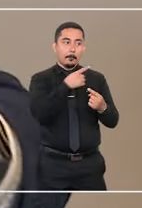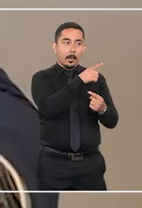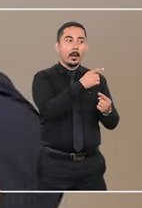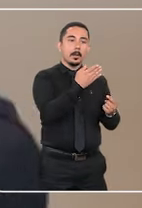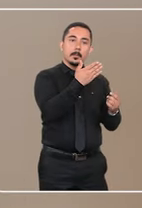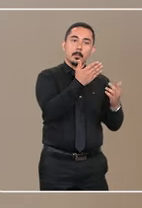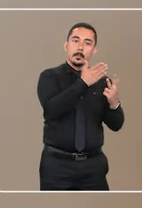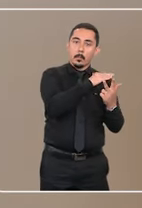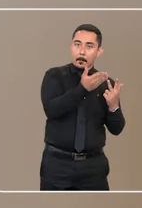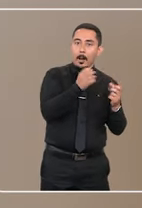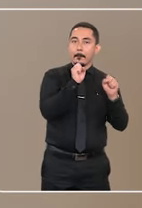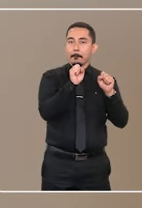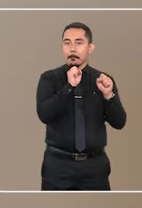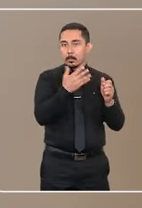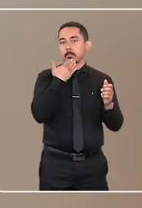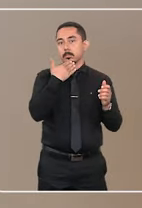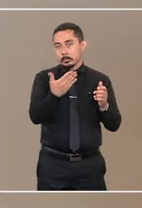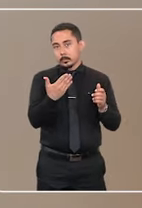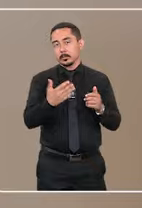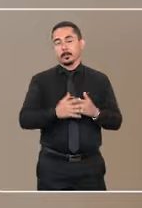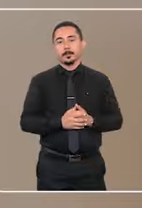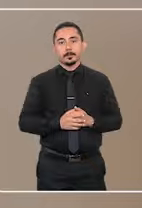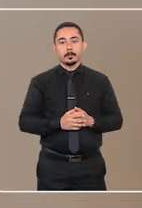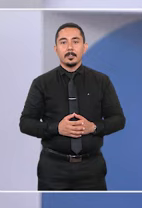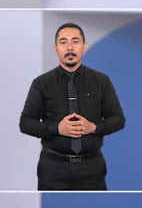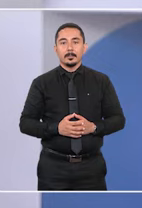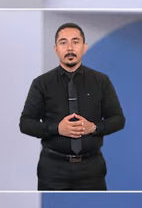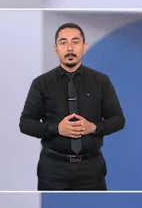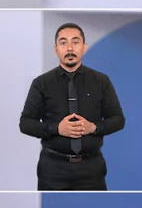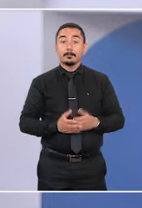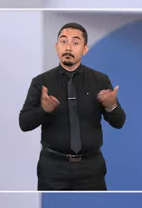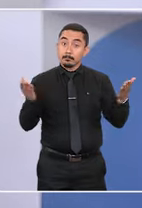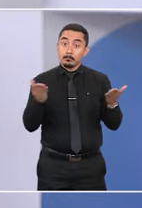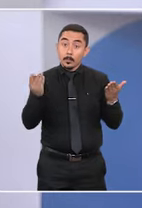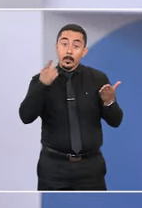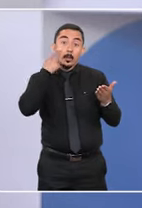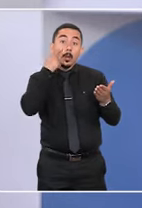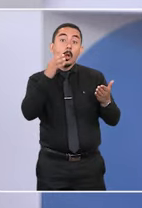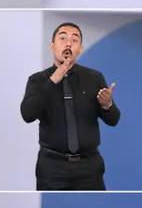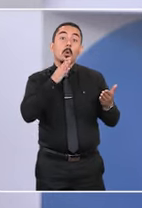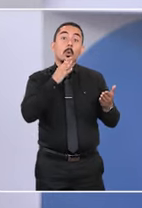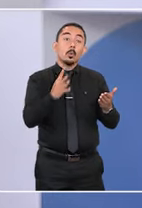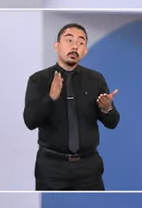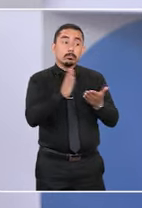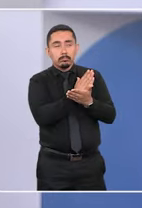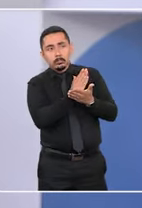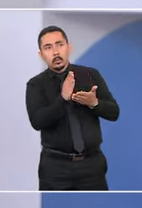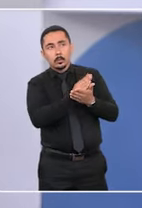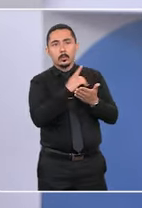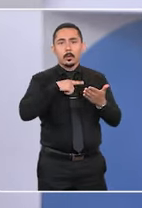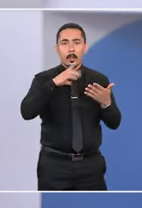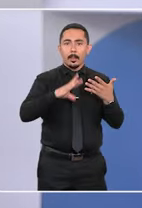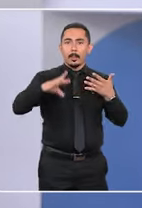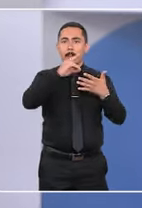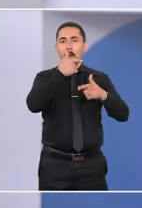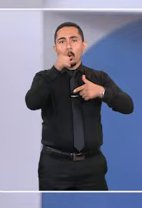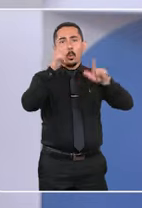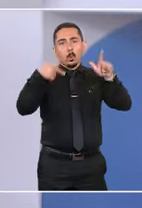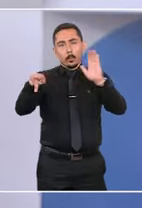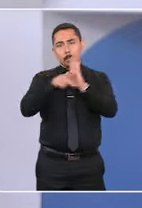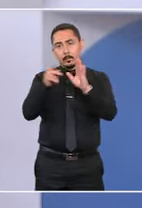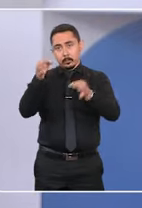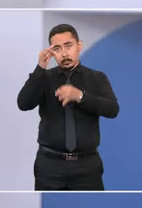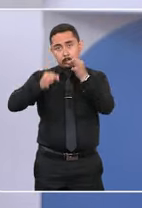mandar liberar esse valor que foi encontrado. E agora vamos conhecer alguns outros destaques nos